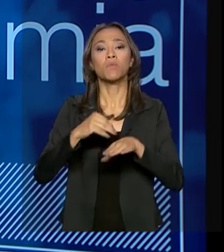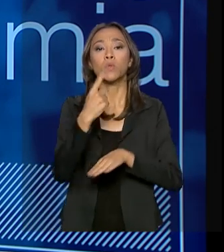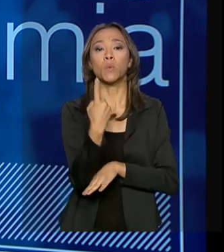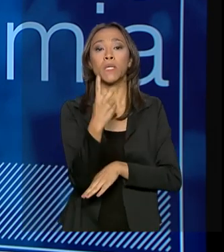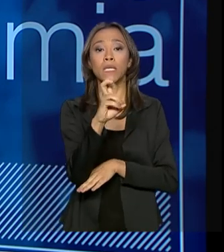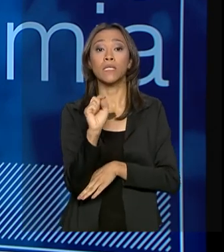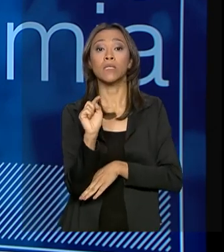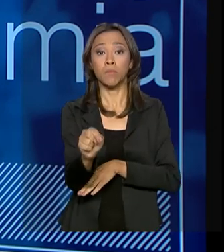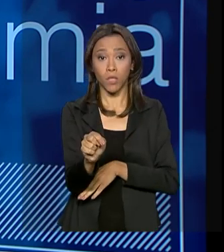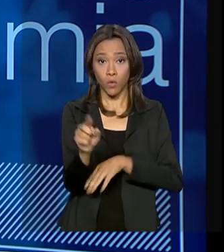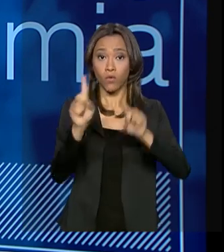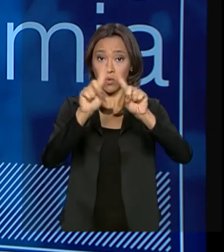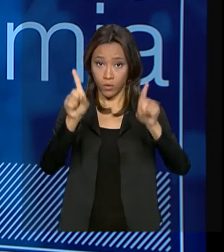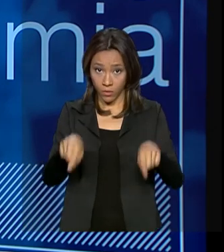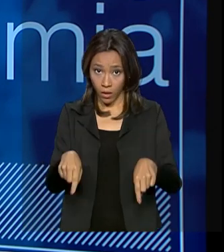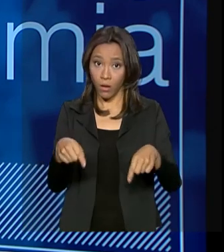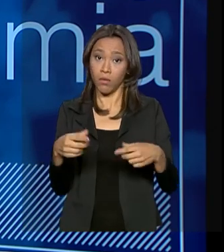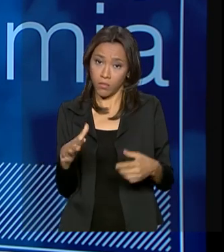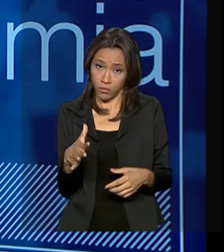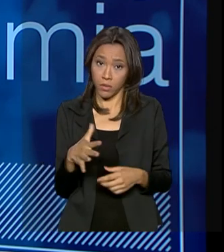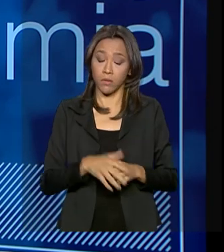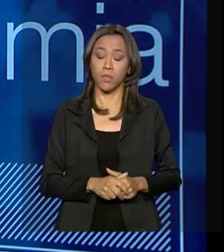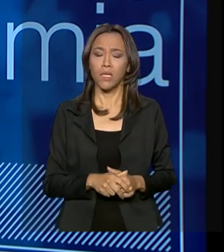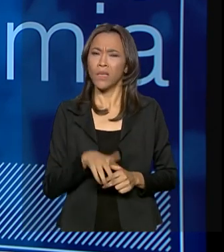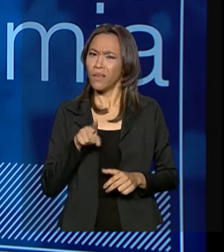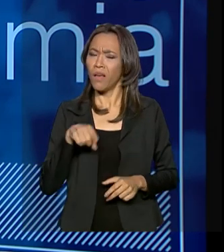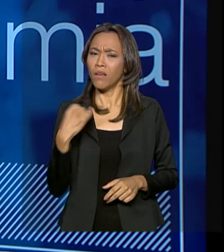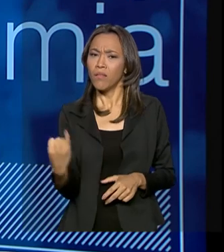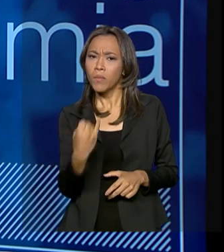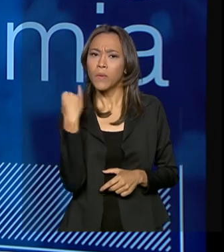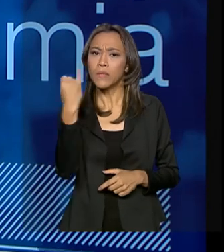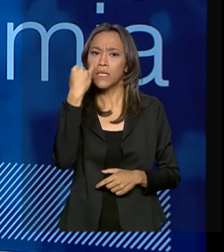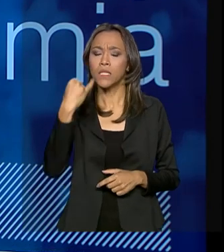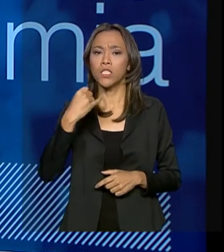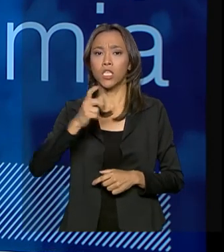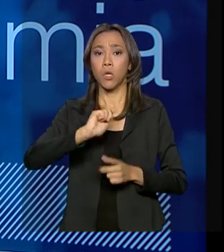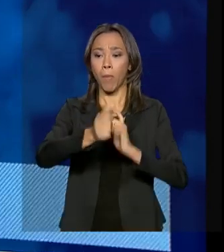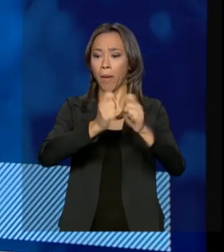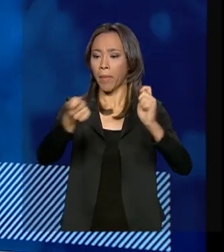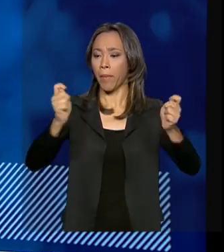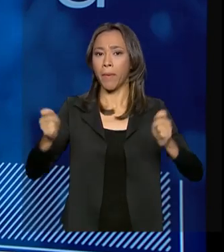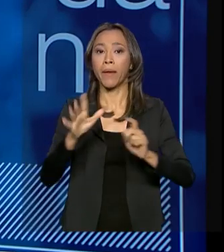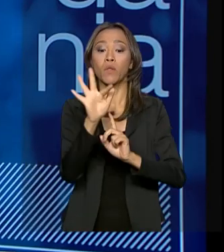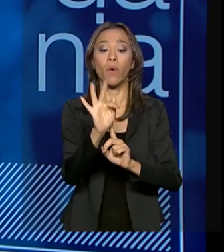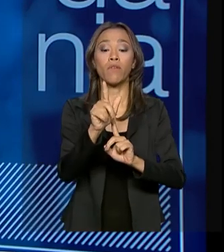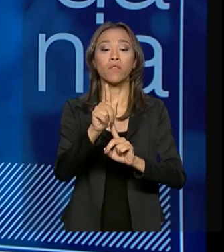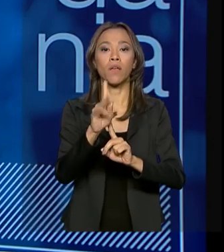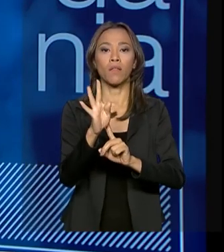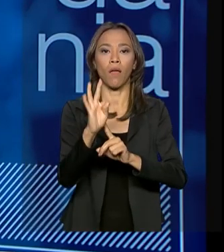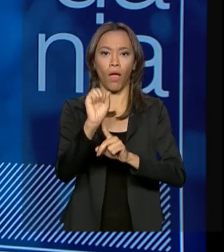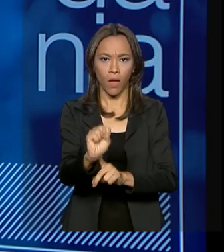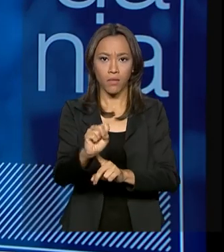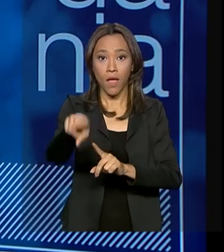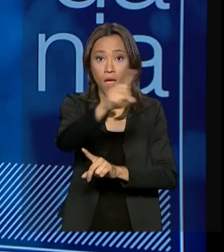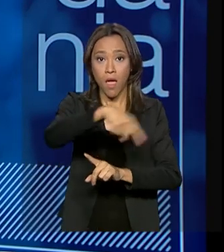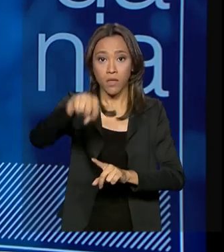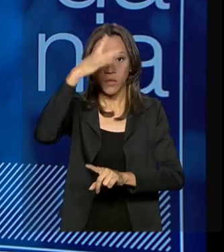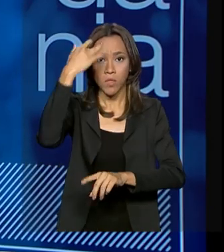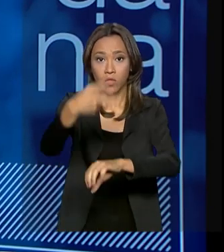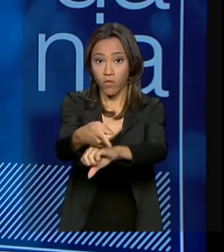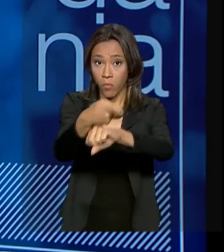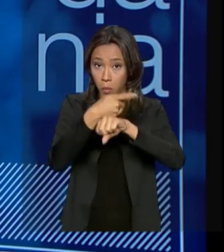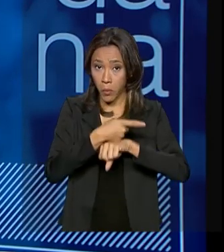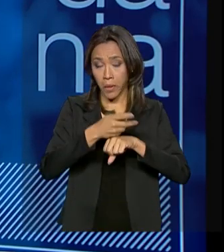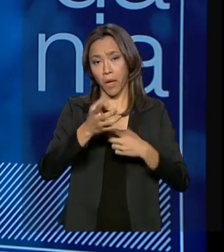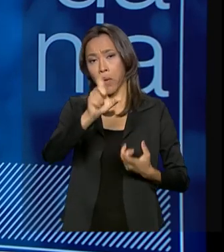funcionários, pelo menos. E é muito importante, nestes pagamentos do FGTS, essas pessoas que vão pegar, ou em